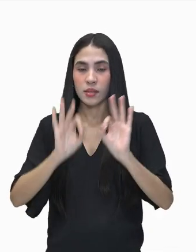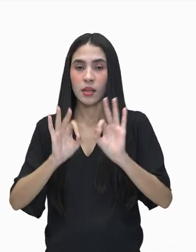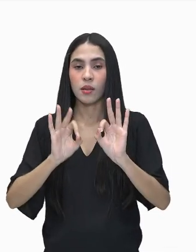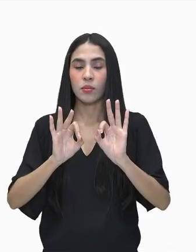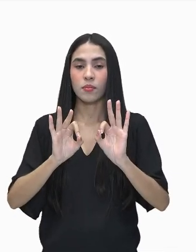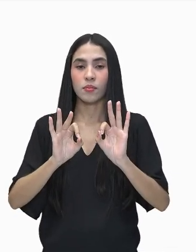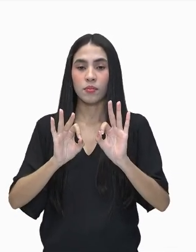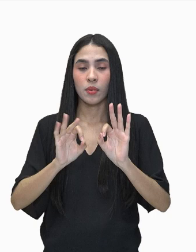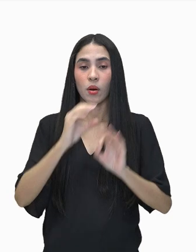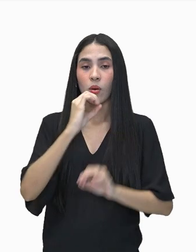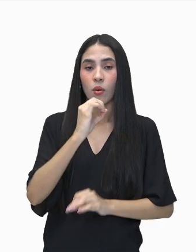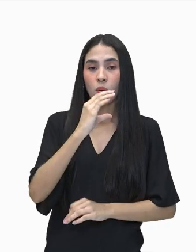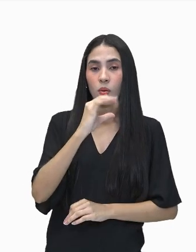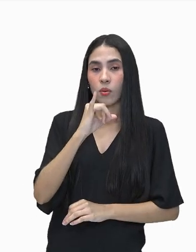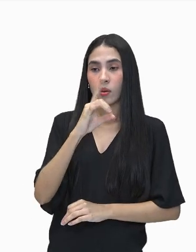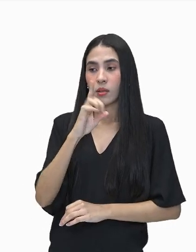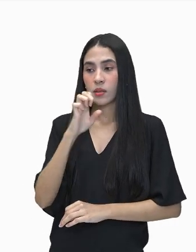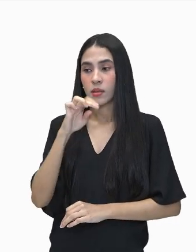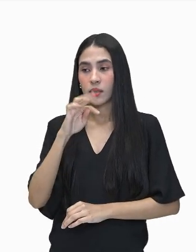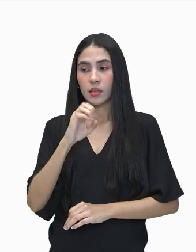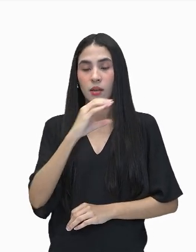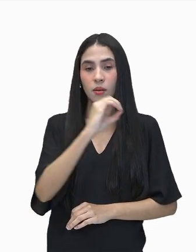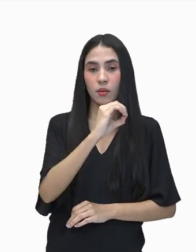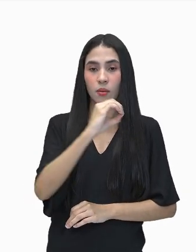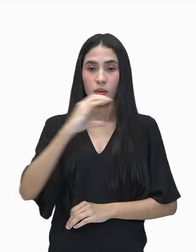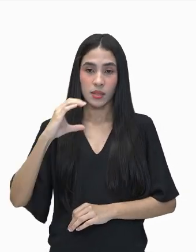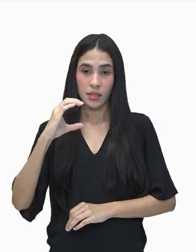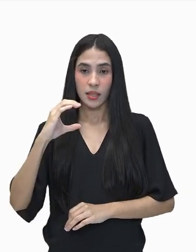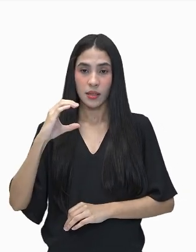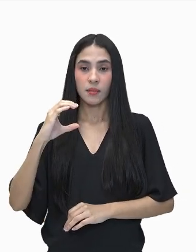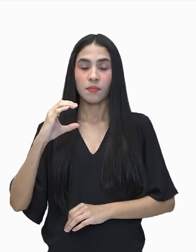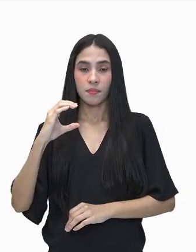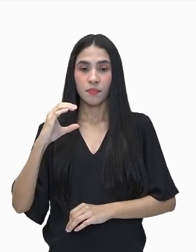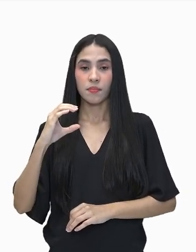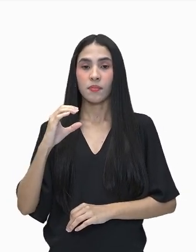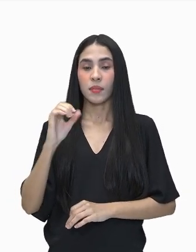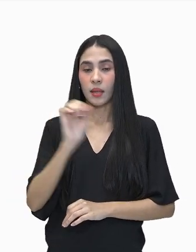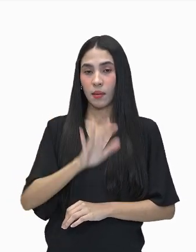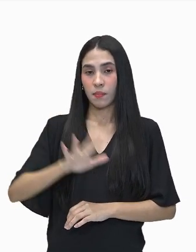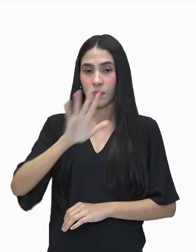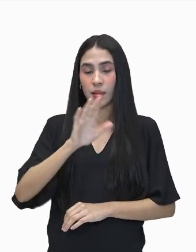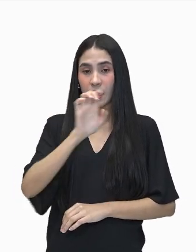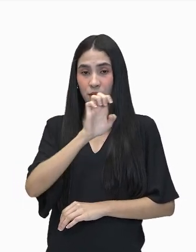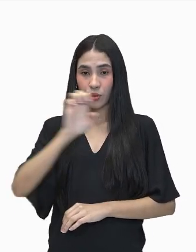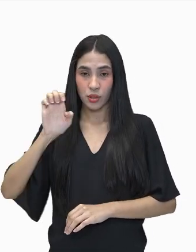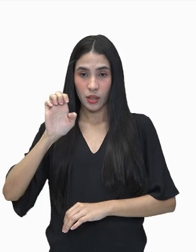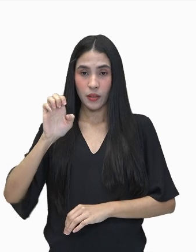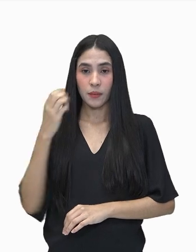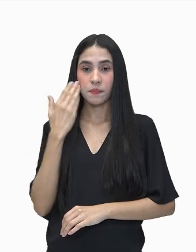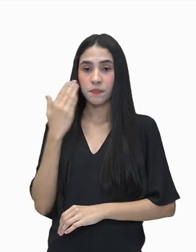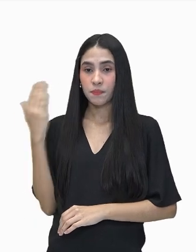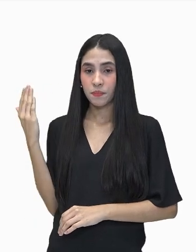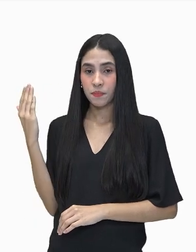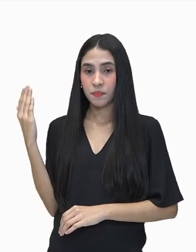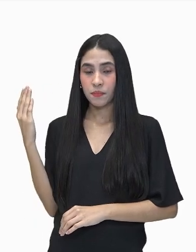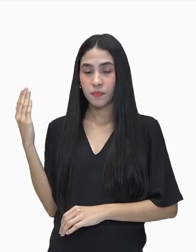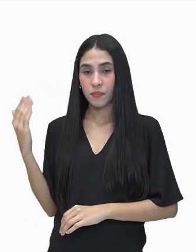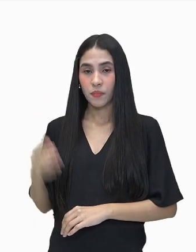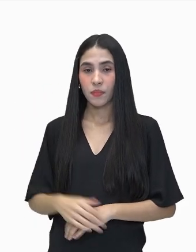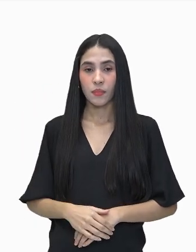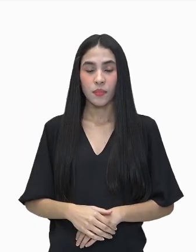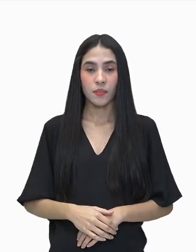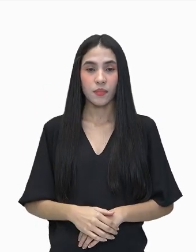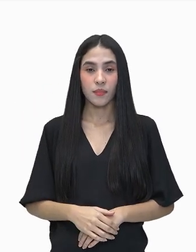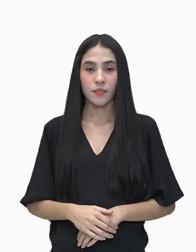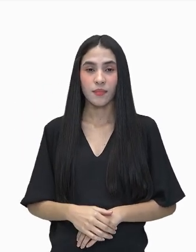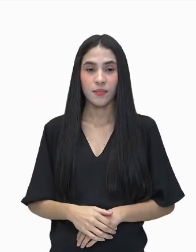a Ocidental é essa que se projeta à esquerda, ou seja, à oeste. Tá bom?